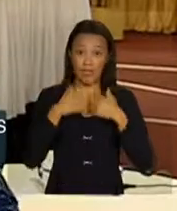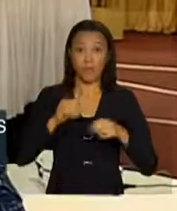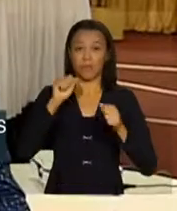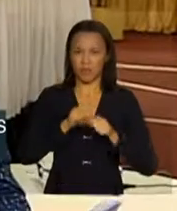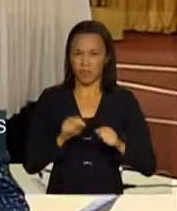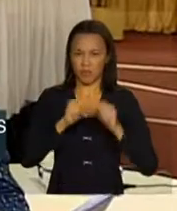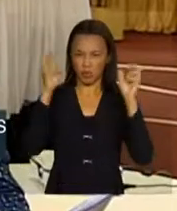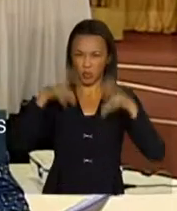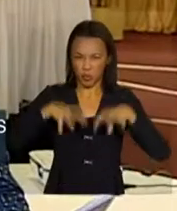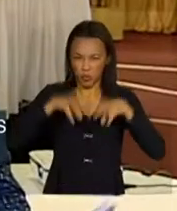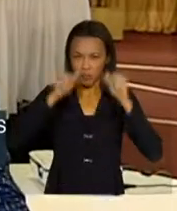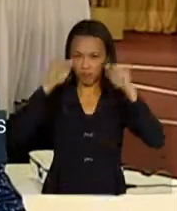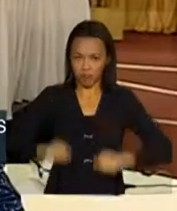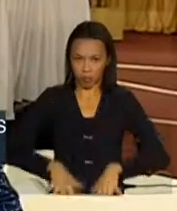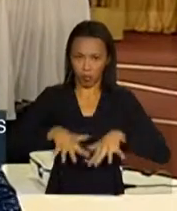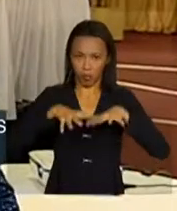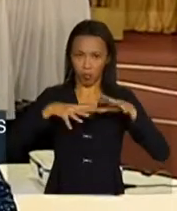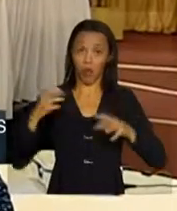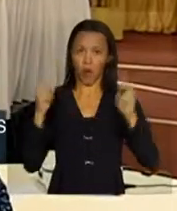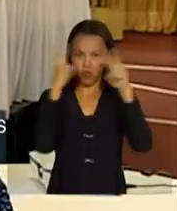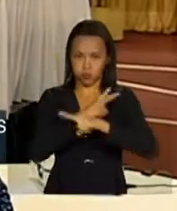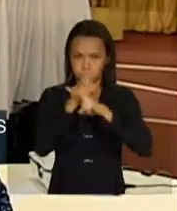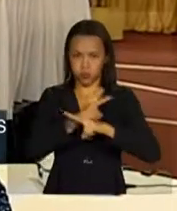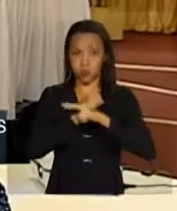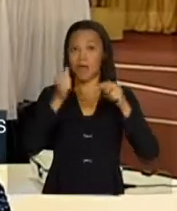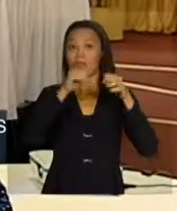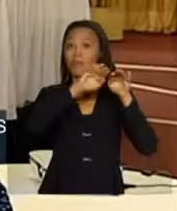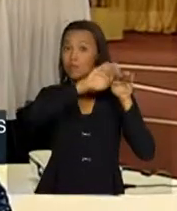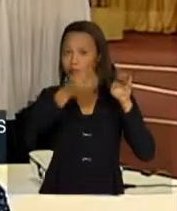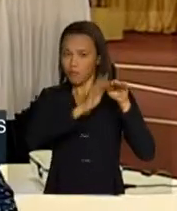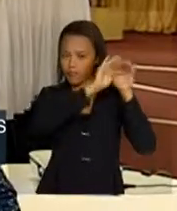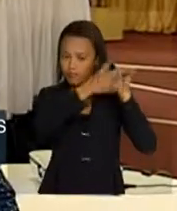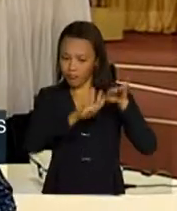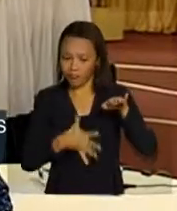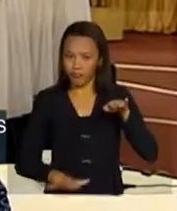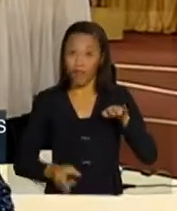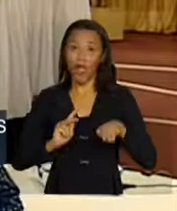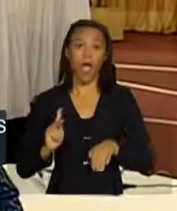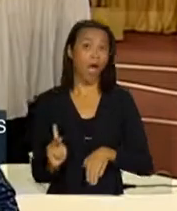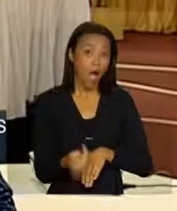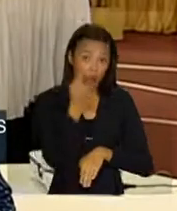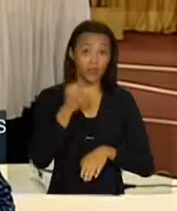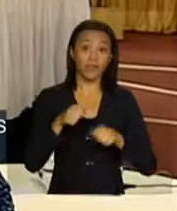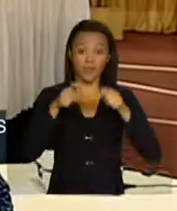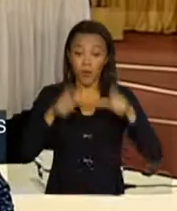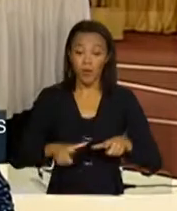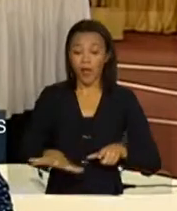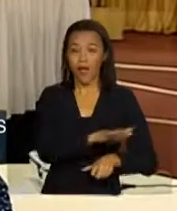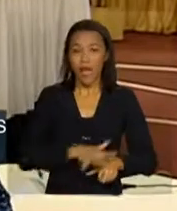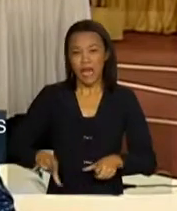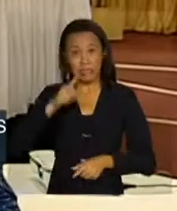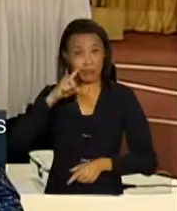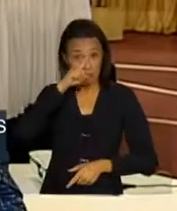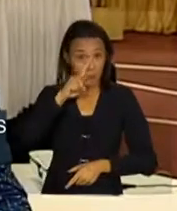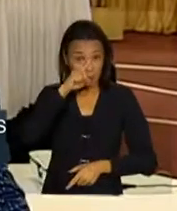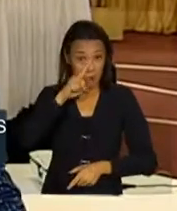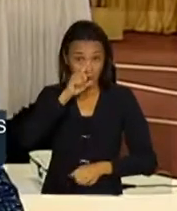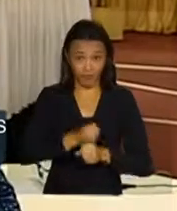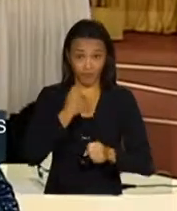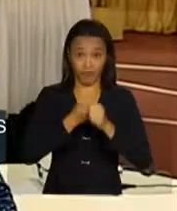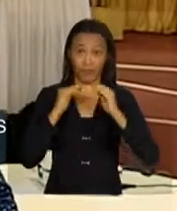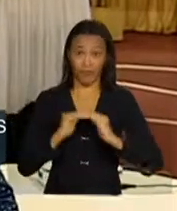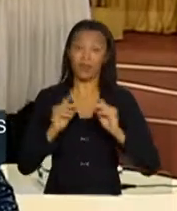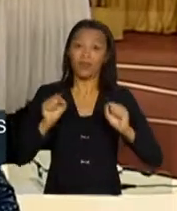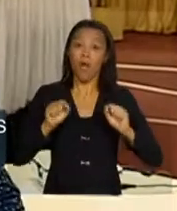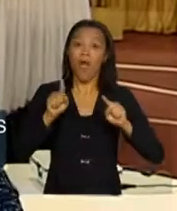enchentes e também furacões e deslizamentos de terras que acontecem, sobretudo, em áreas consideradas de risco. Nesses